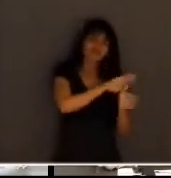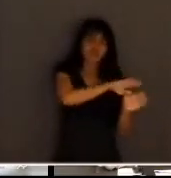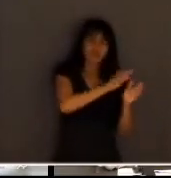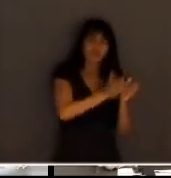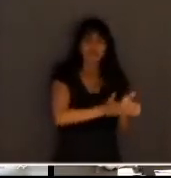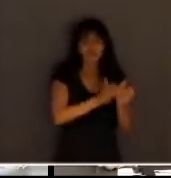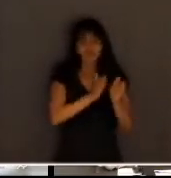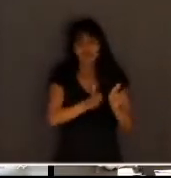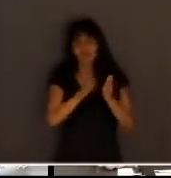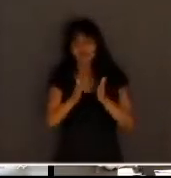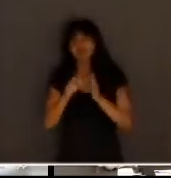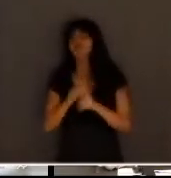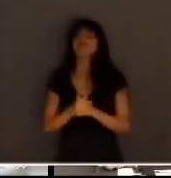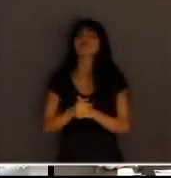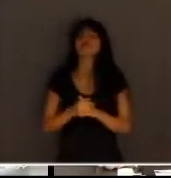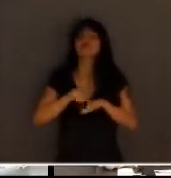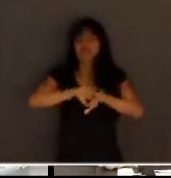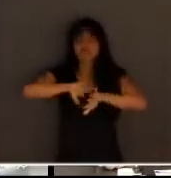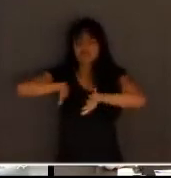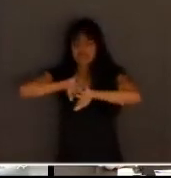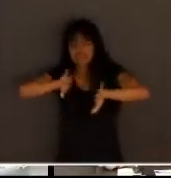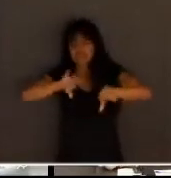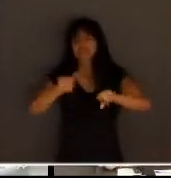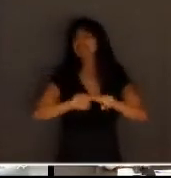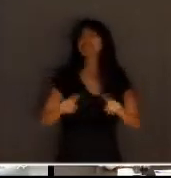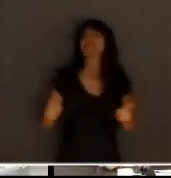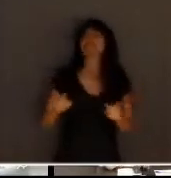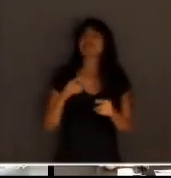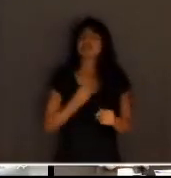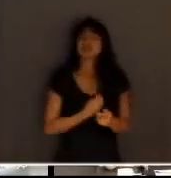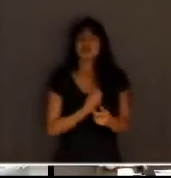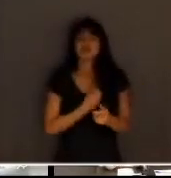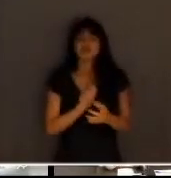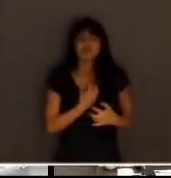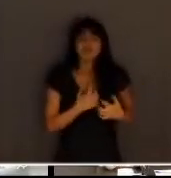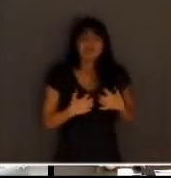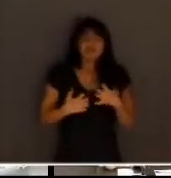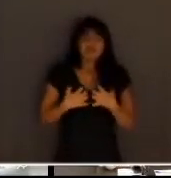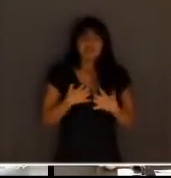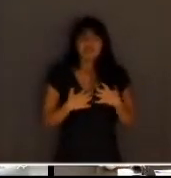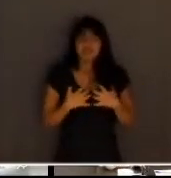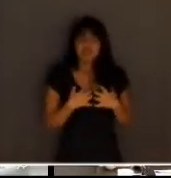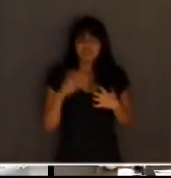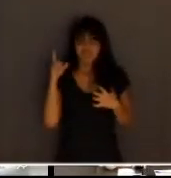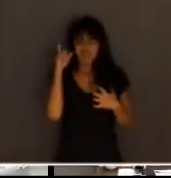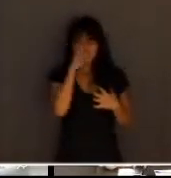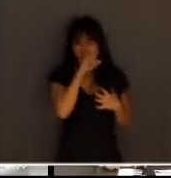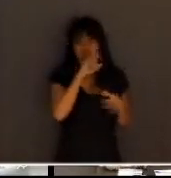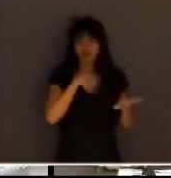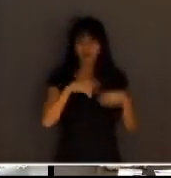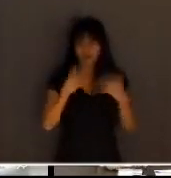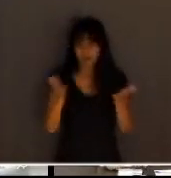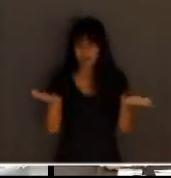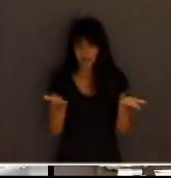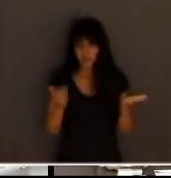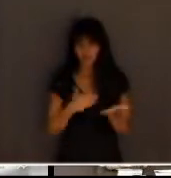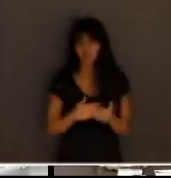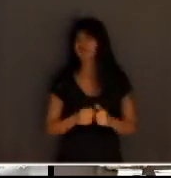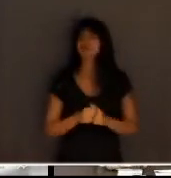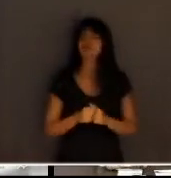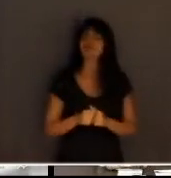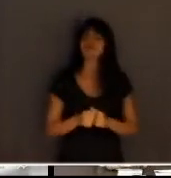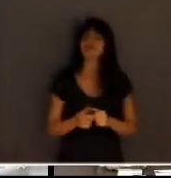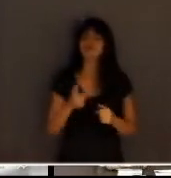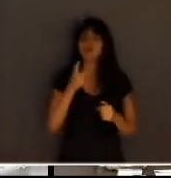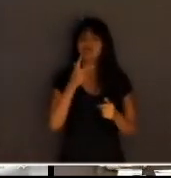acaba, não? Alguns não viveram isso, então nem sente, mas a gente que viveu fica angustiado, né? Aumenta a sua idade. Mas enfim, aí você imagina agora a gente separar voto para ter